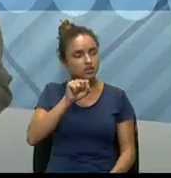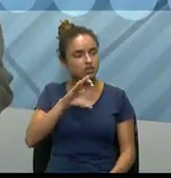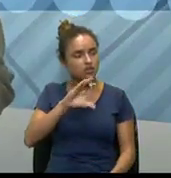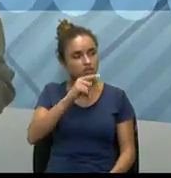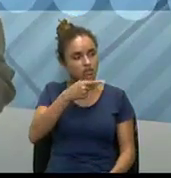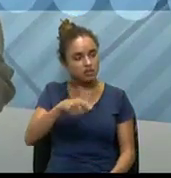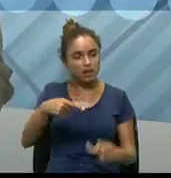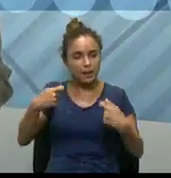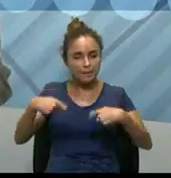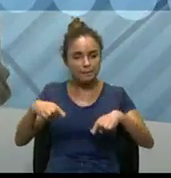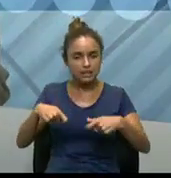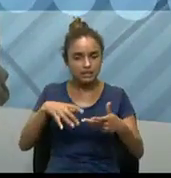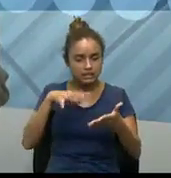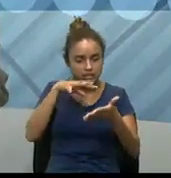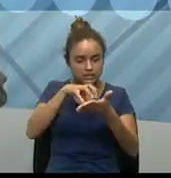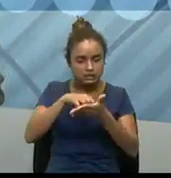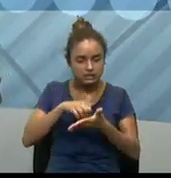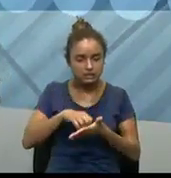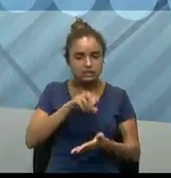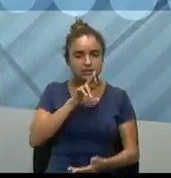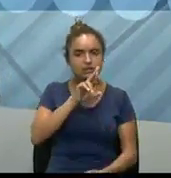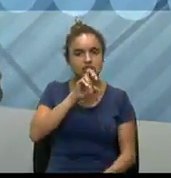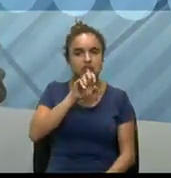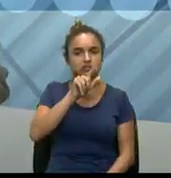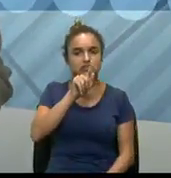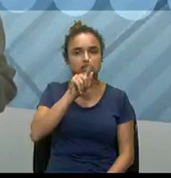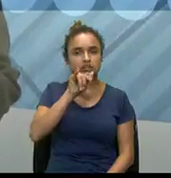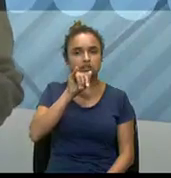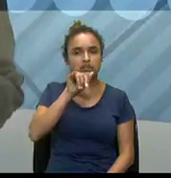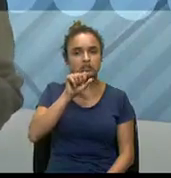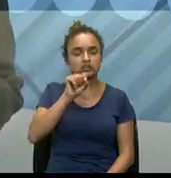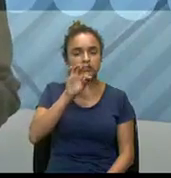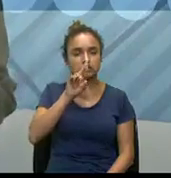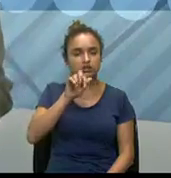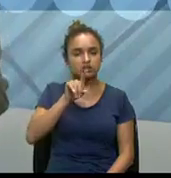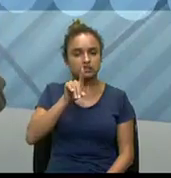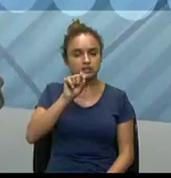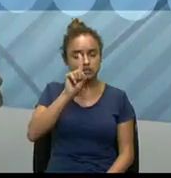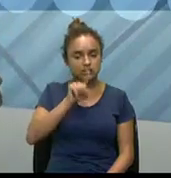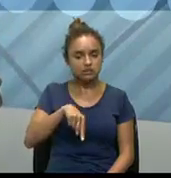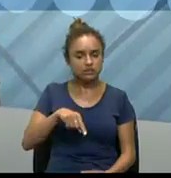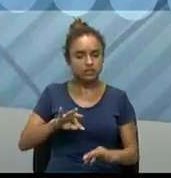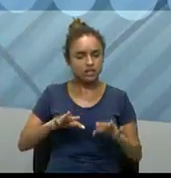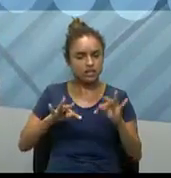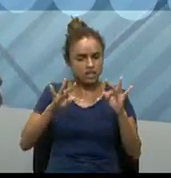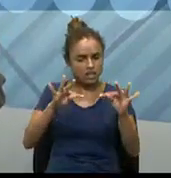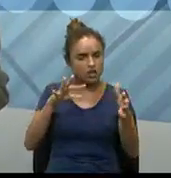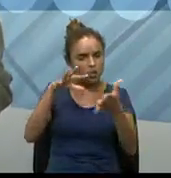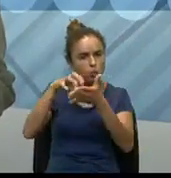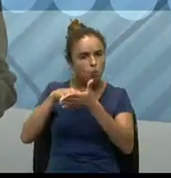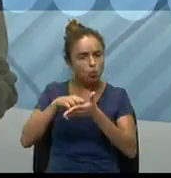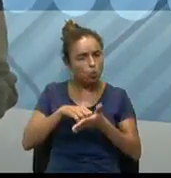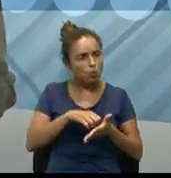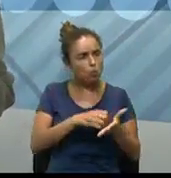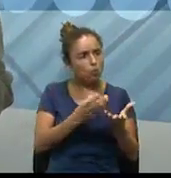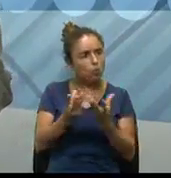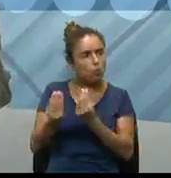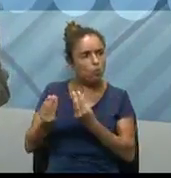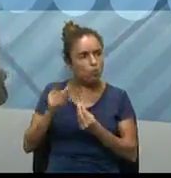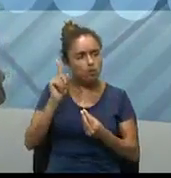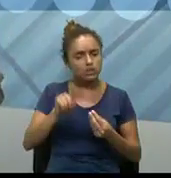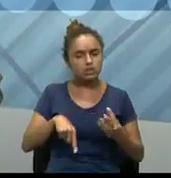registrada, né, e essa tecnologia de registro, existe uma grande